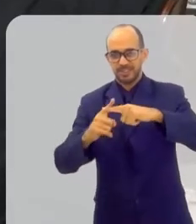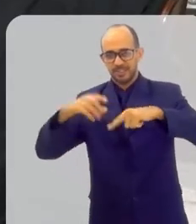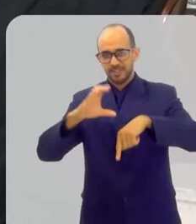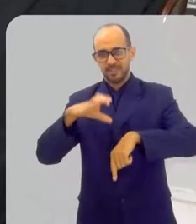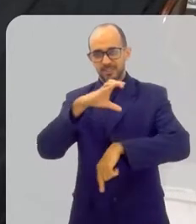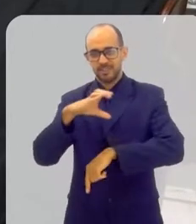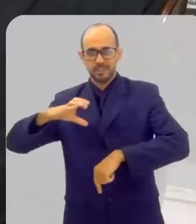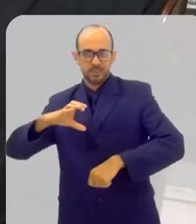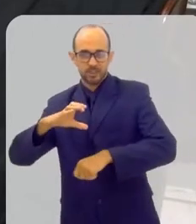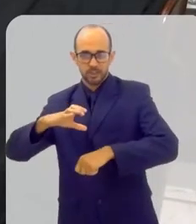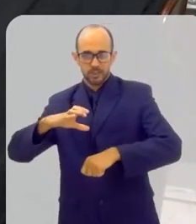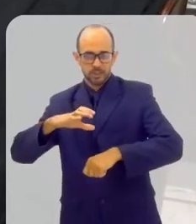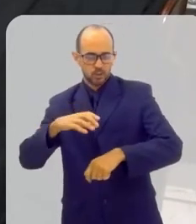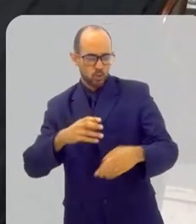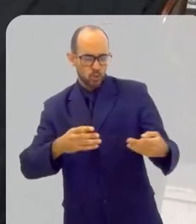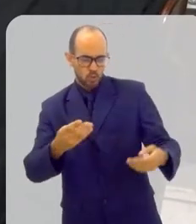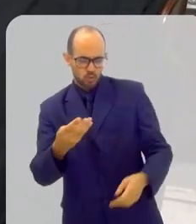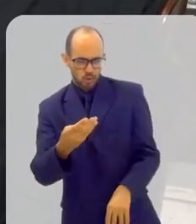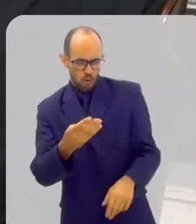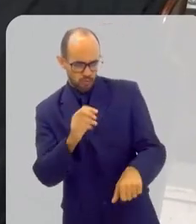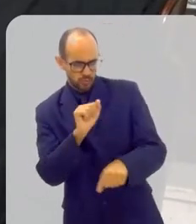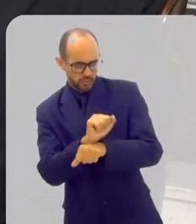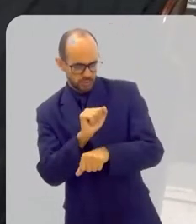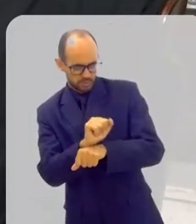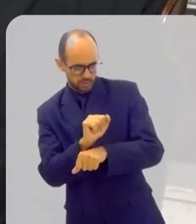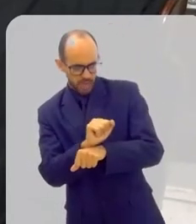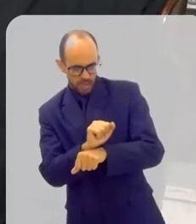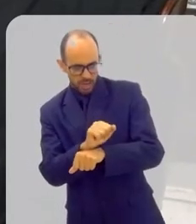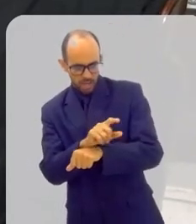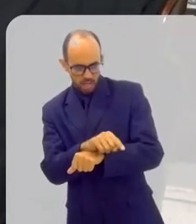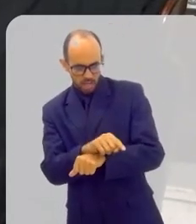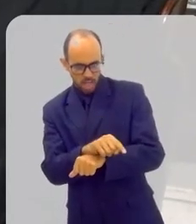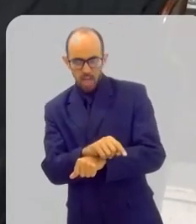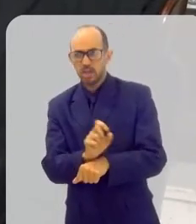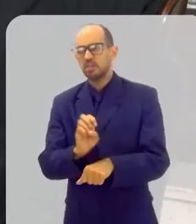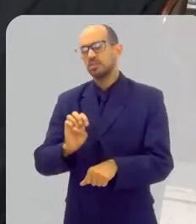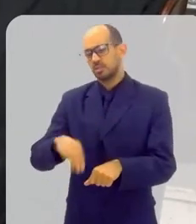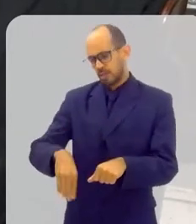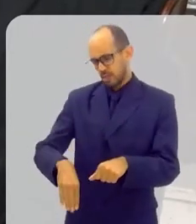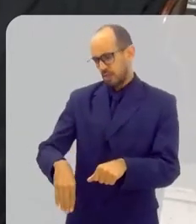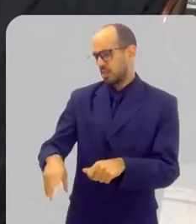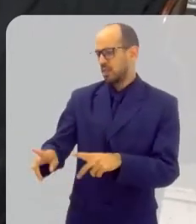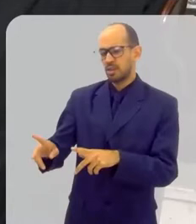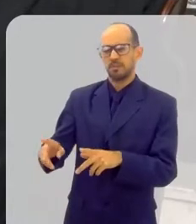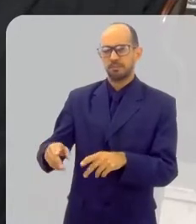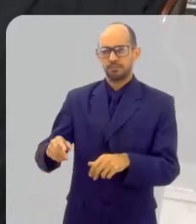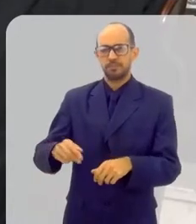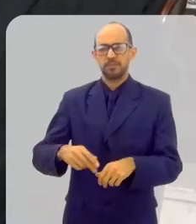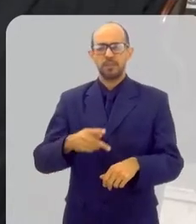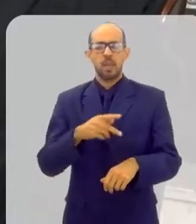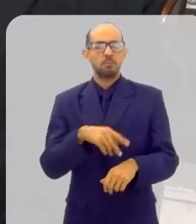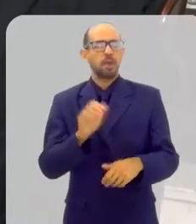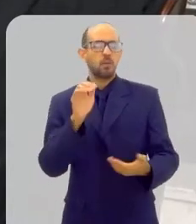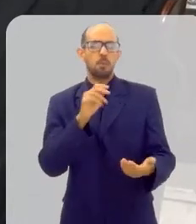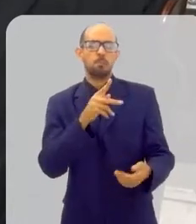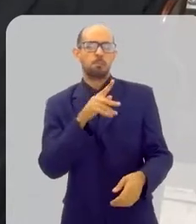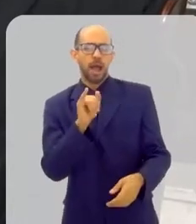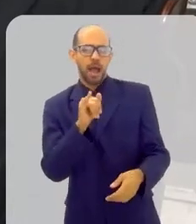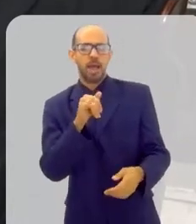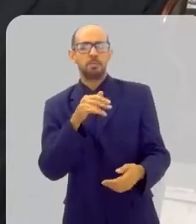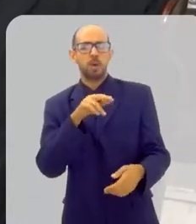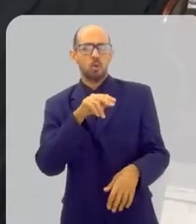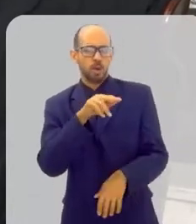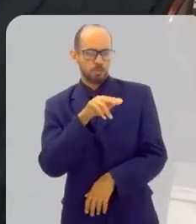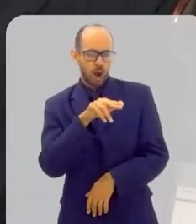o noivo aguarda no altar, a noiva entra, conduzida pelo pai, pelo